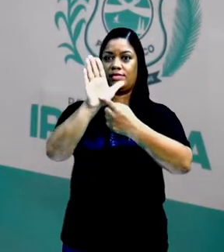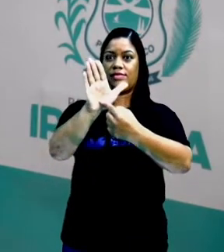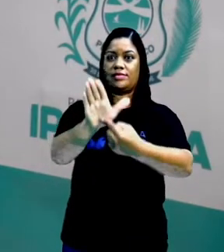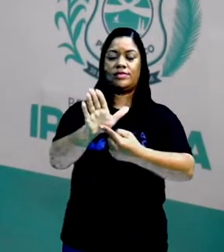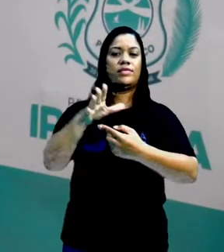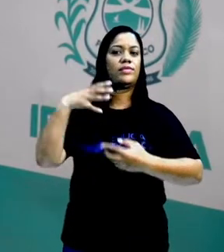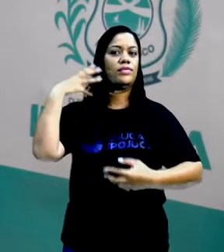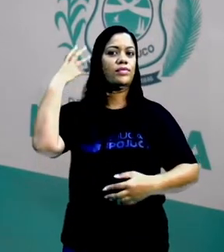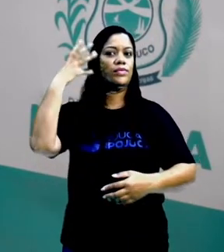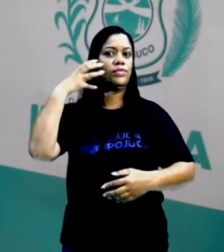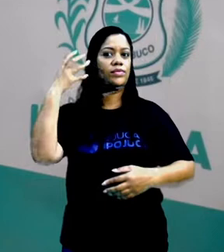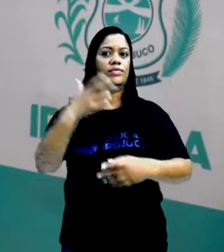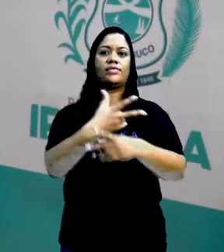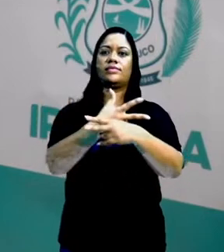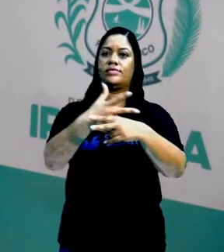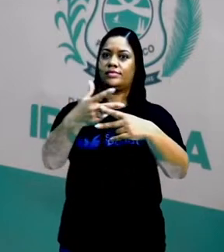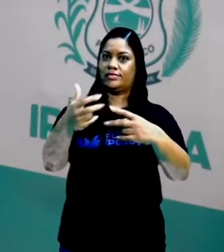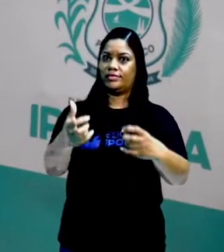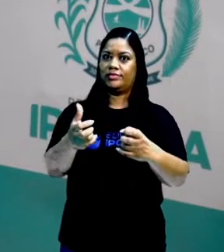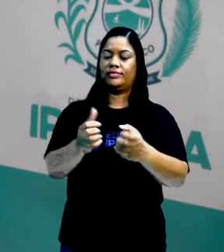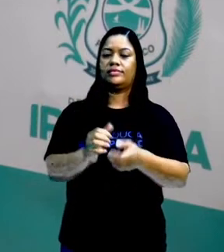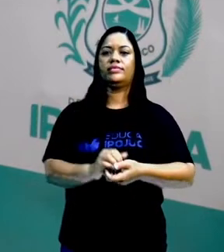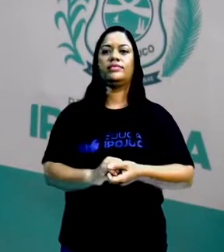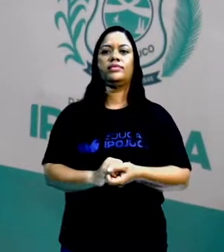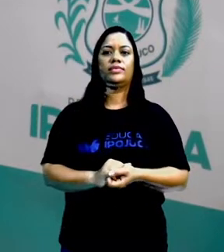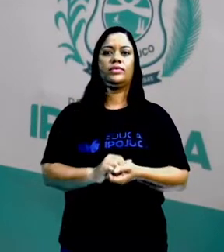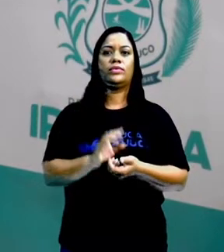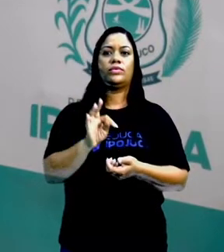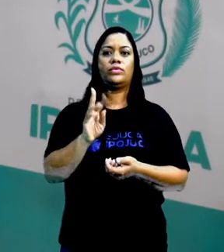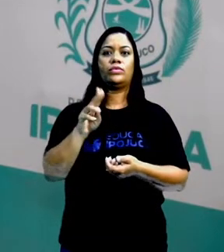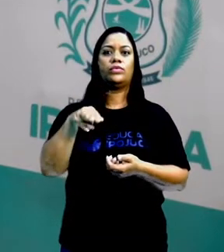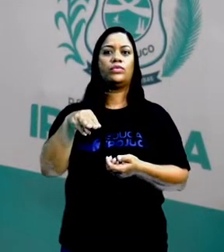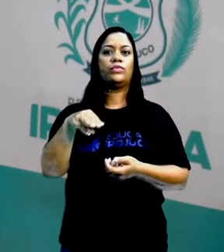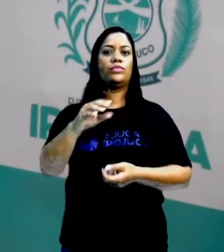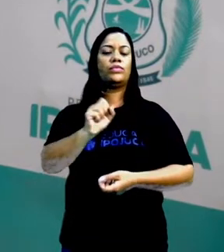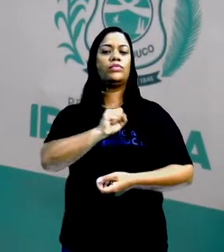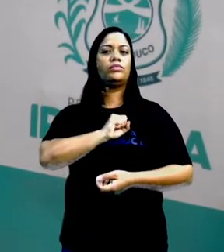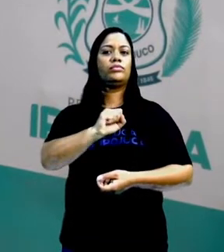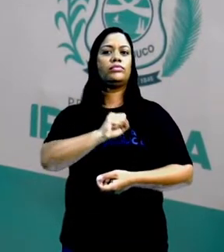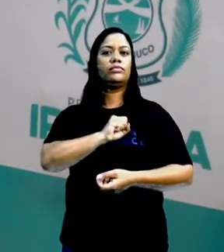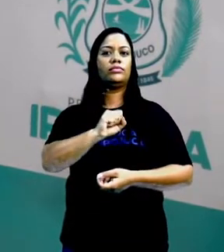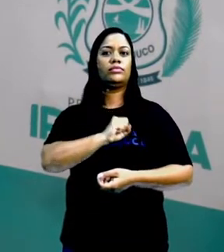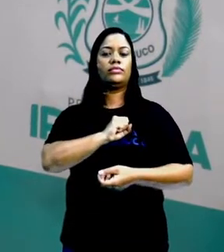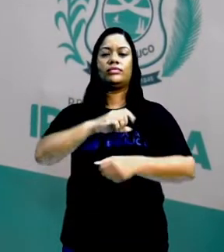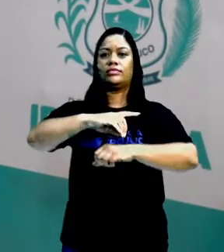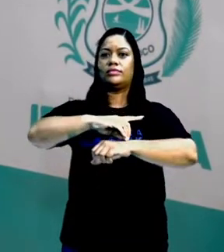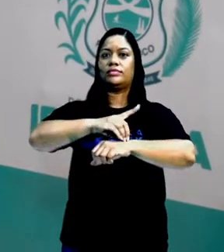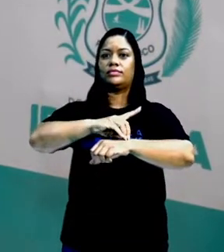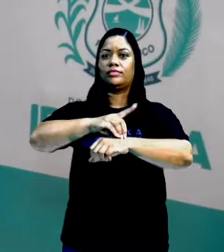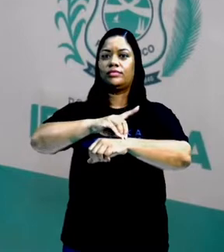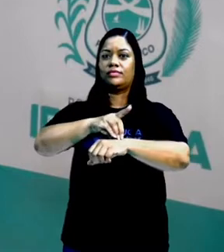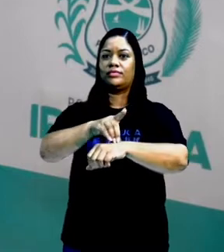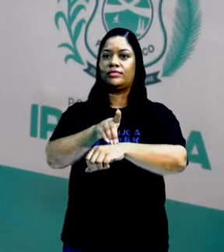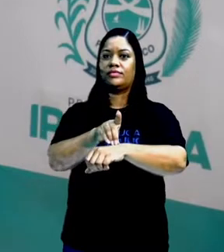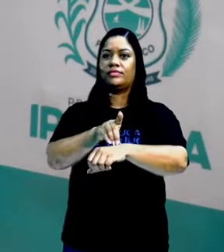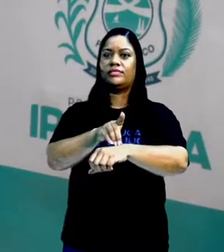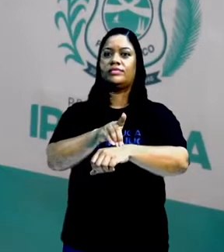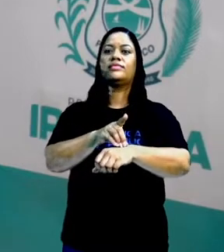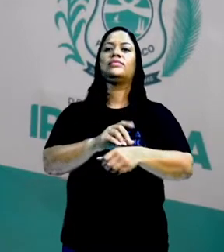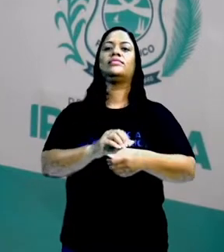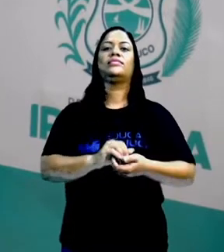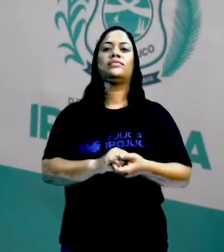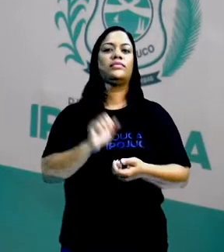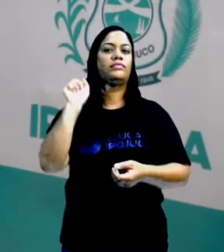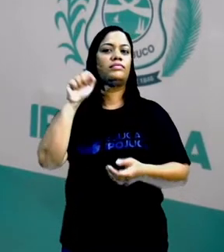o som de algo, né? O tum-tum do coração, tic-tac do relógio, né? E por aí,